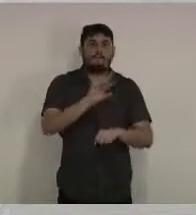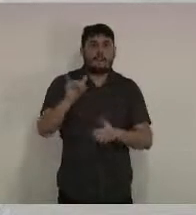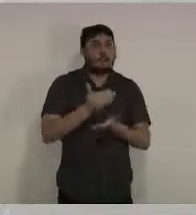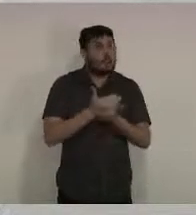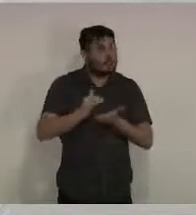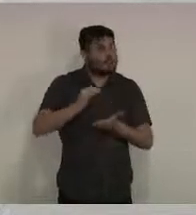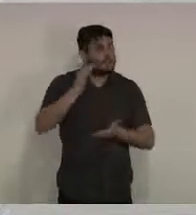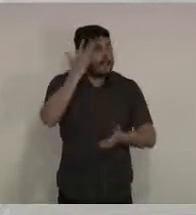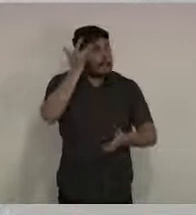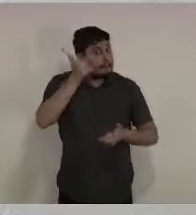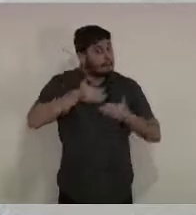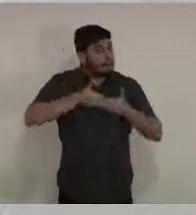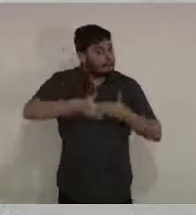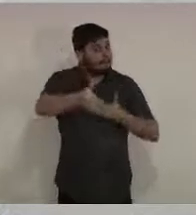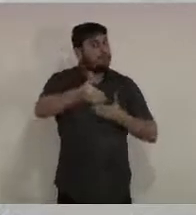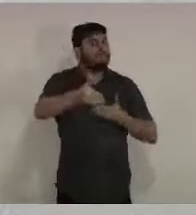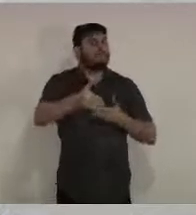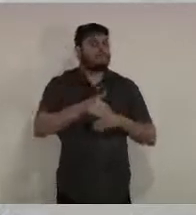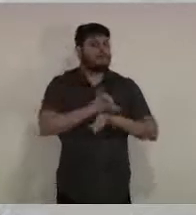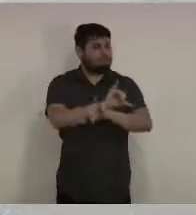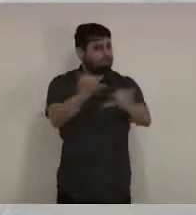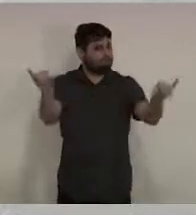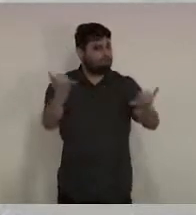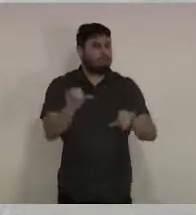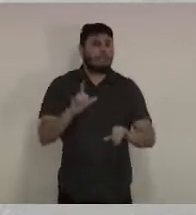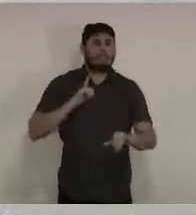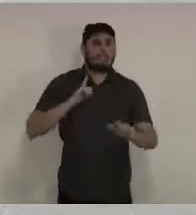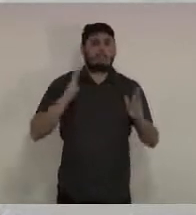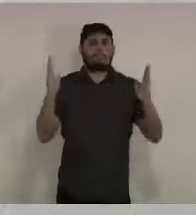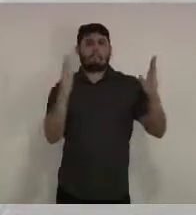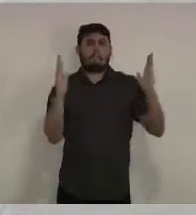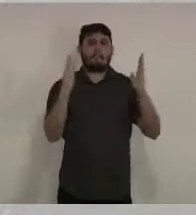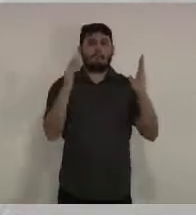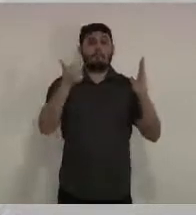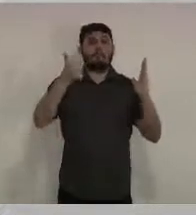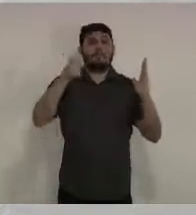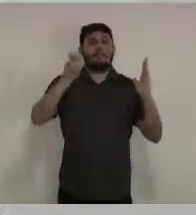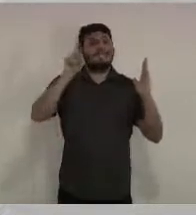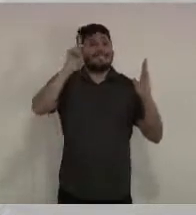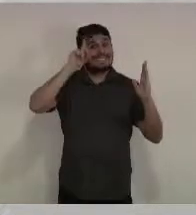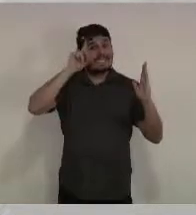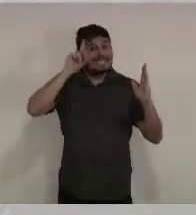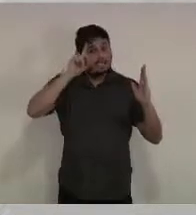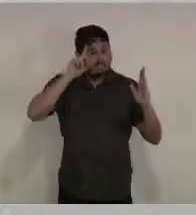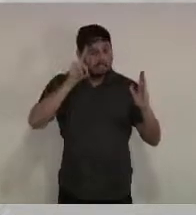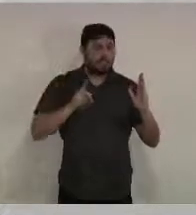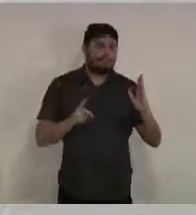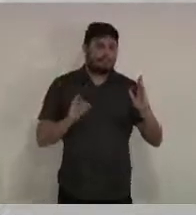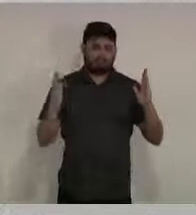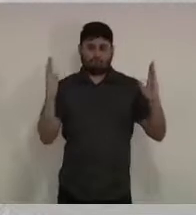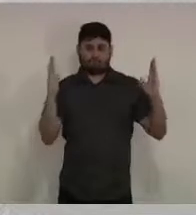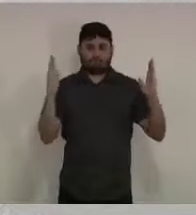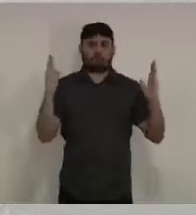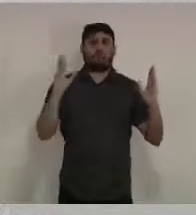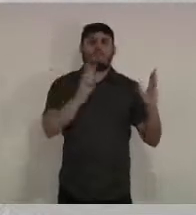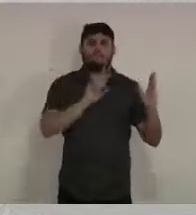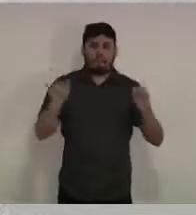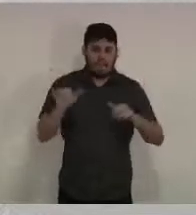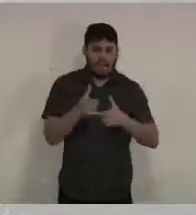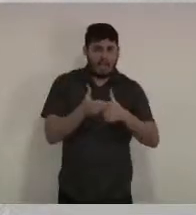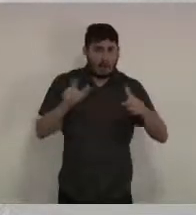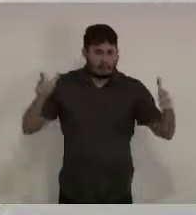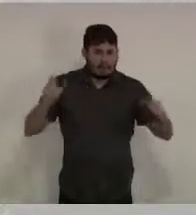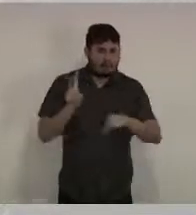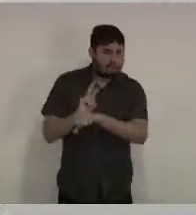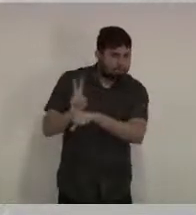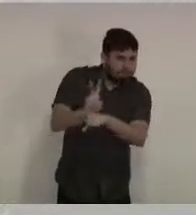no município, e aí a gente vai ter um período de 15 dias de ações intensificadas diante das nossas estratégias já